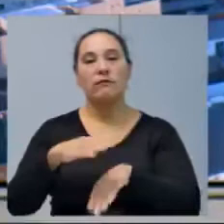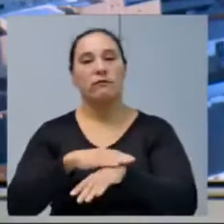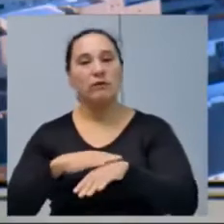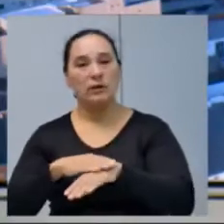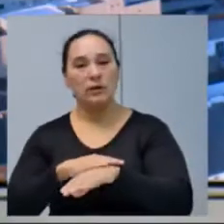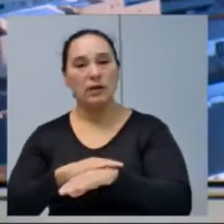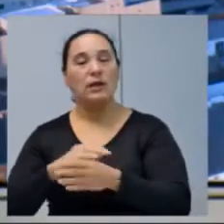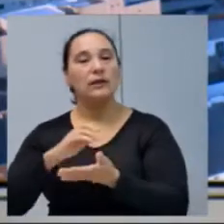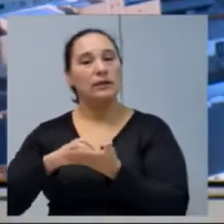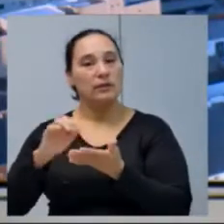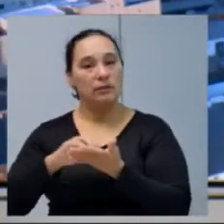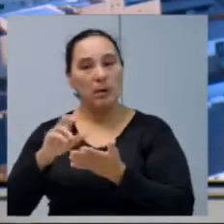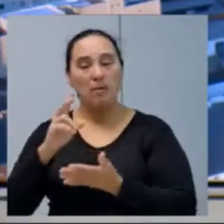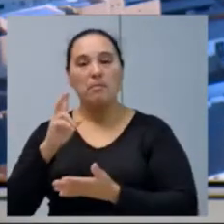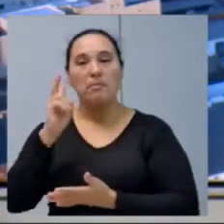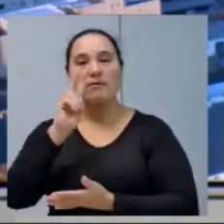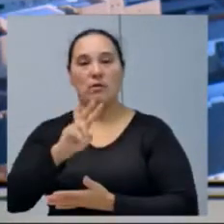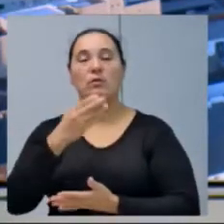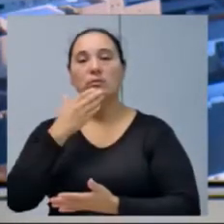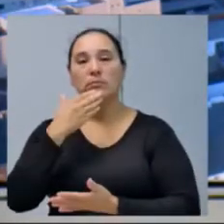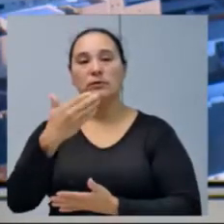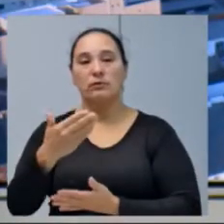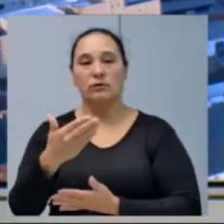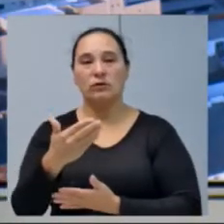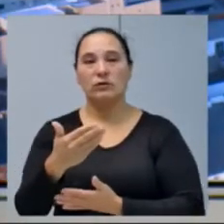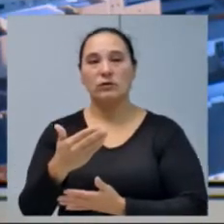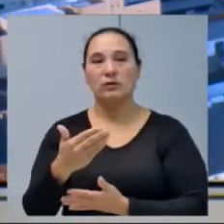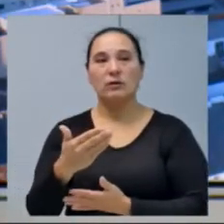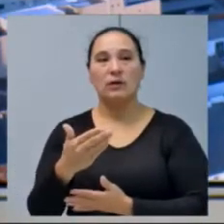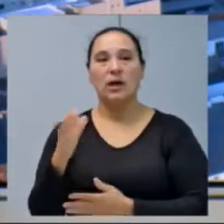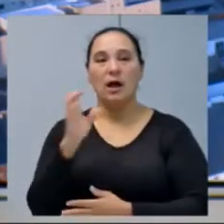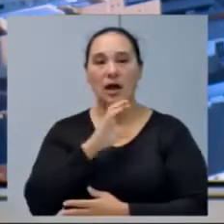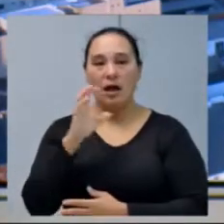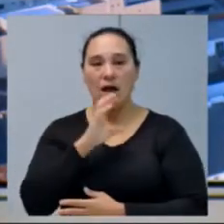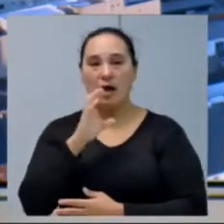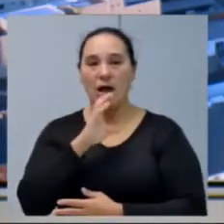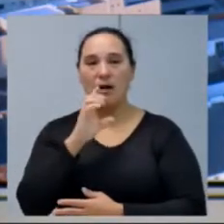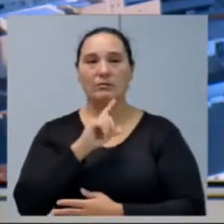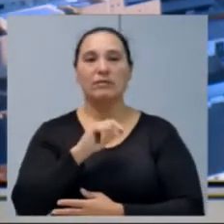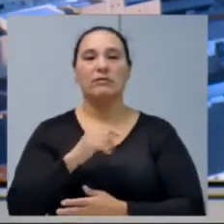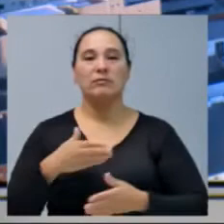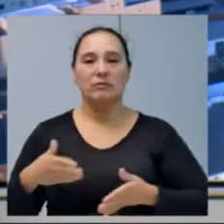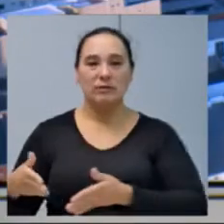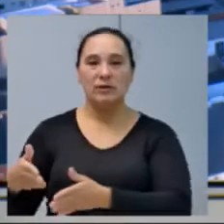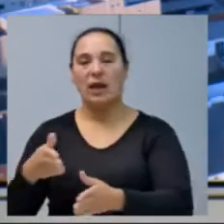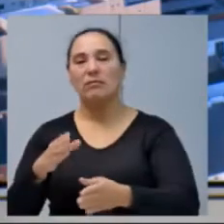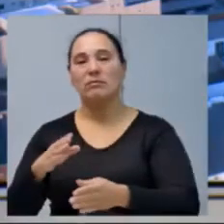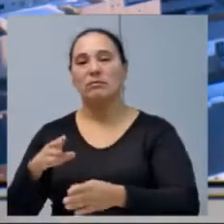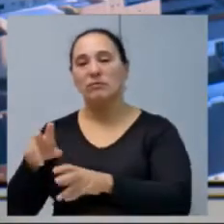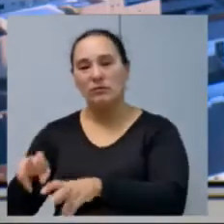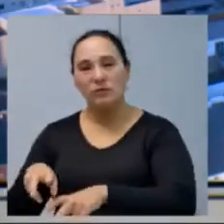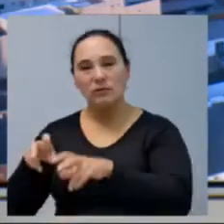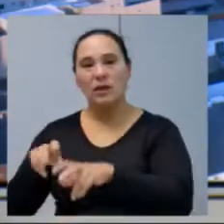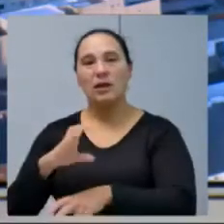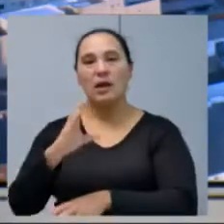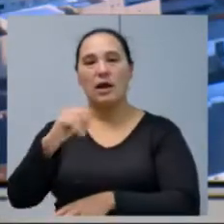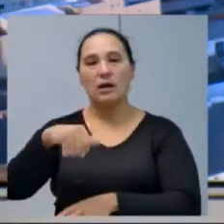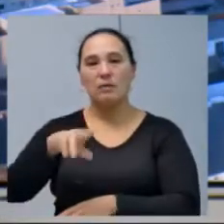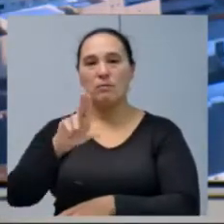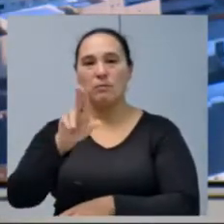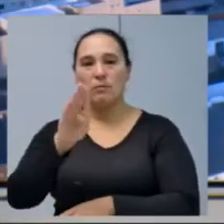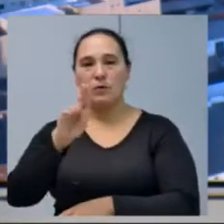o pessoal da Secretaria para atender o pedido, para estar agilizando a estrada em Cambunzal, pode contar com o nosso.